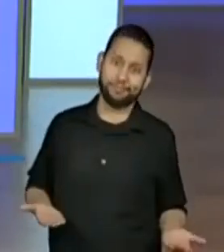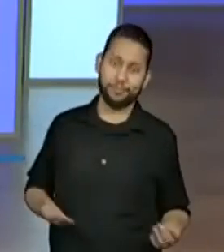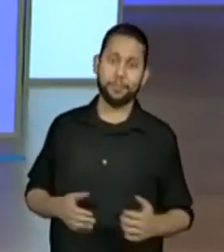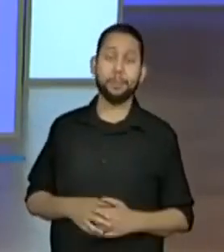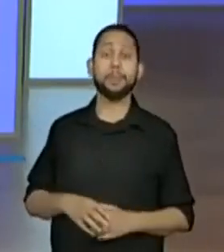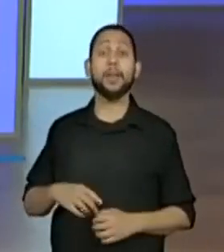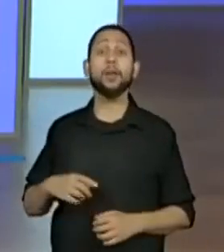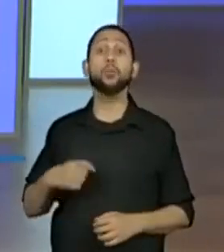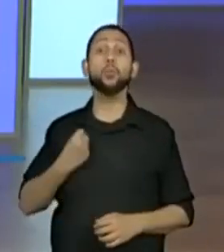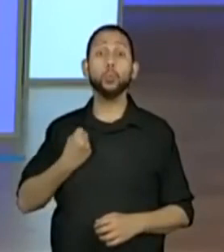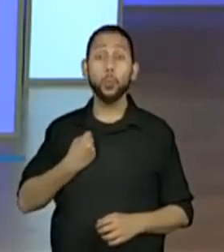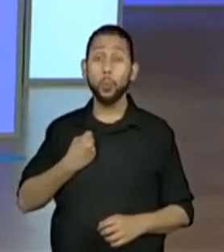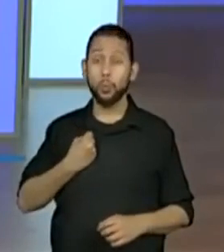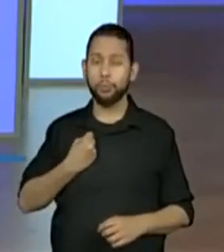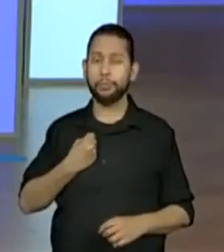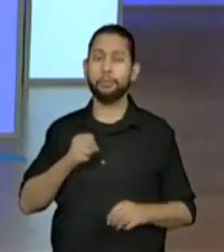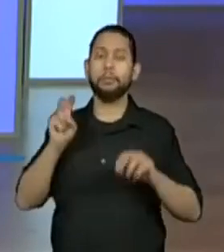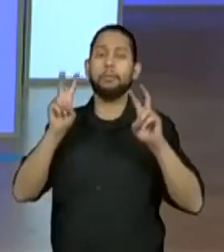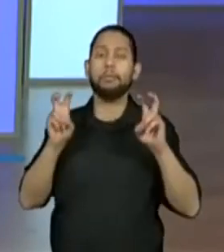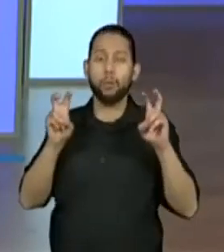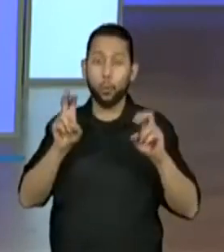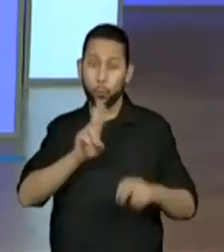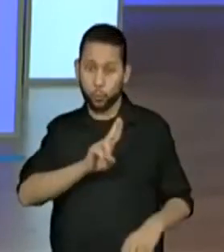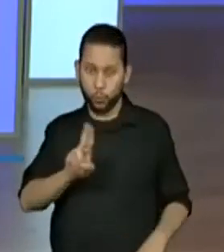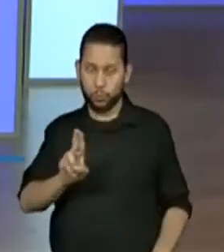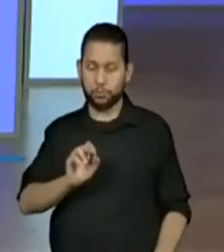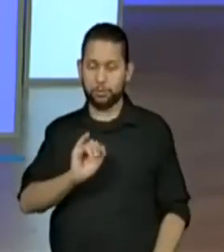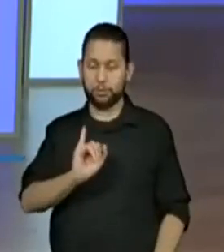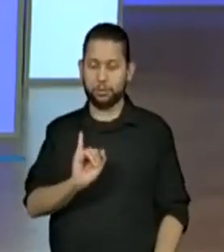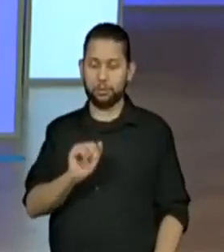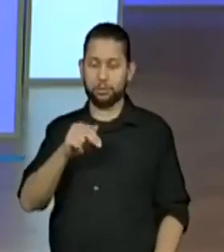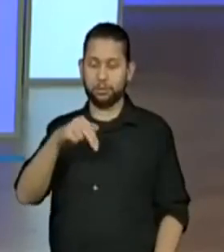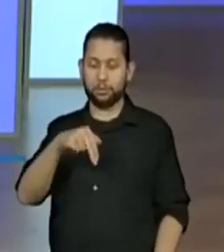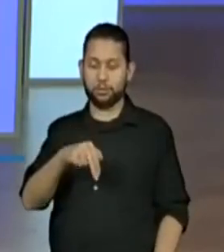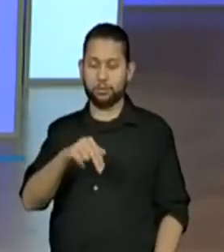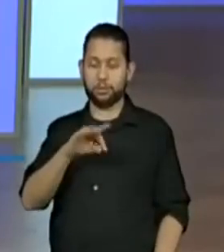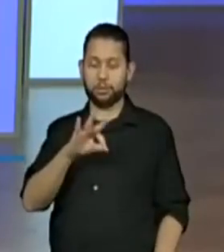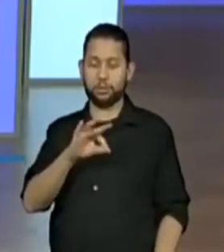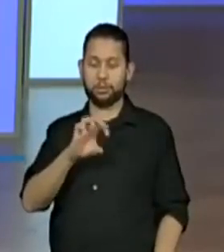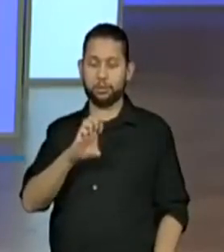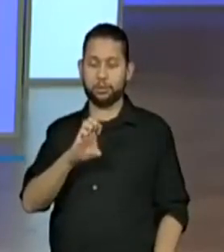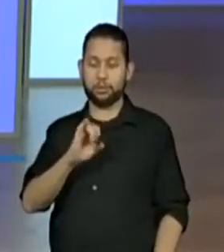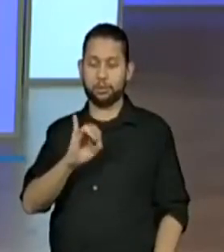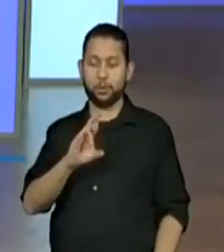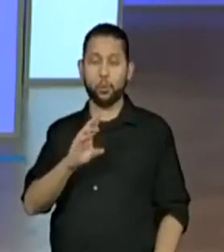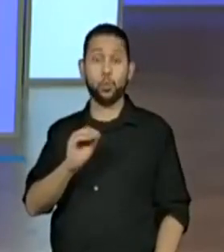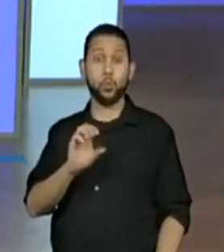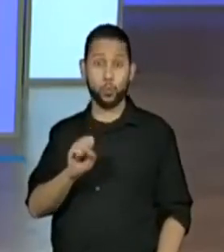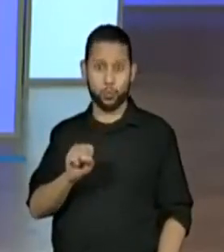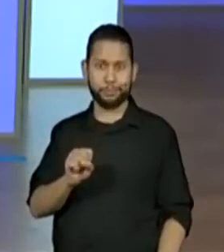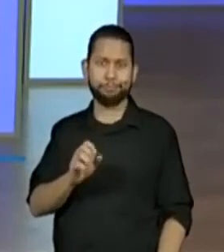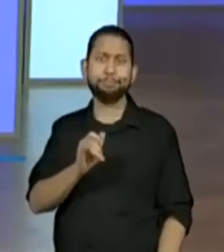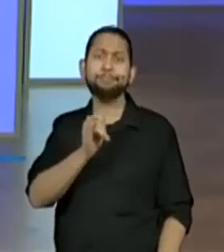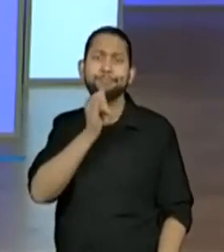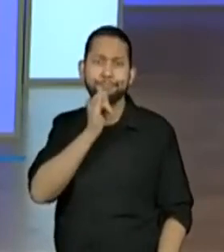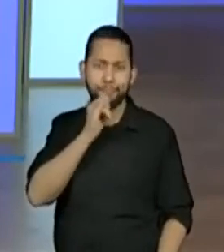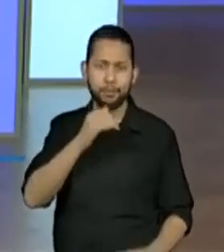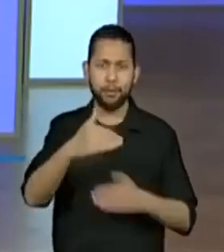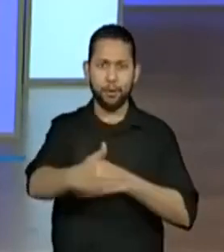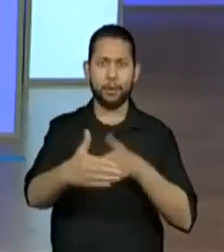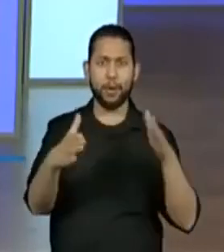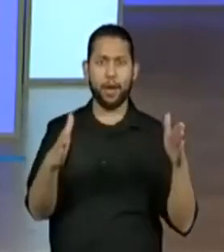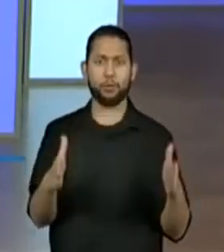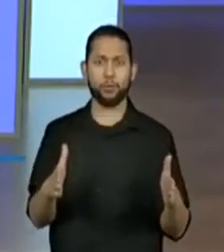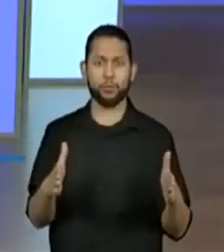inteiros. Por exemplo, uma caixa, uma caixa de lápis,